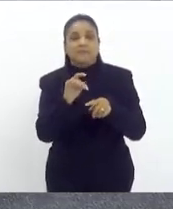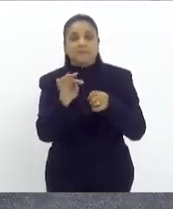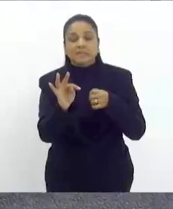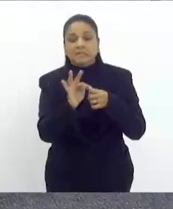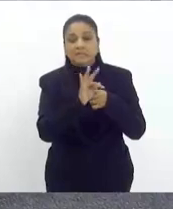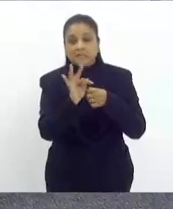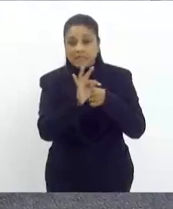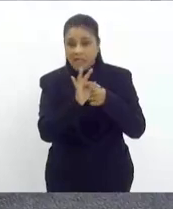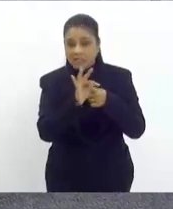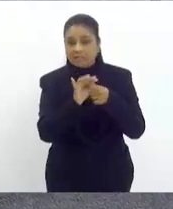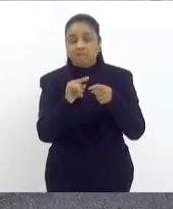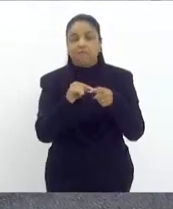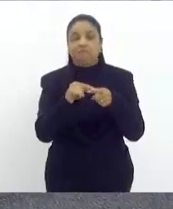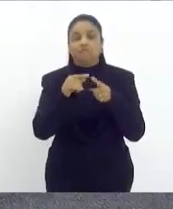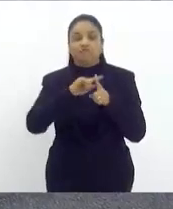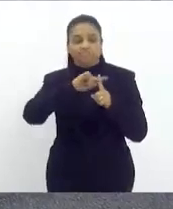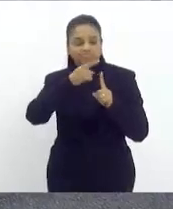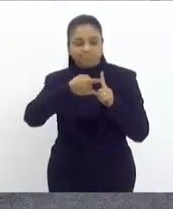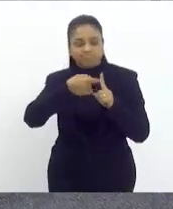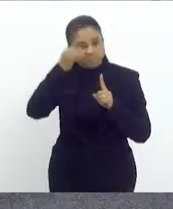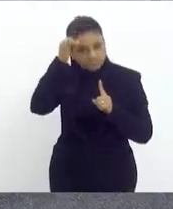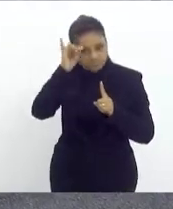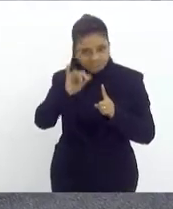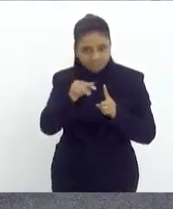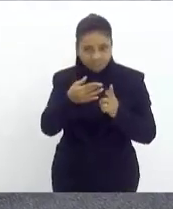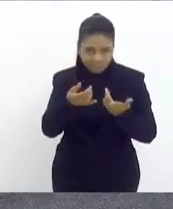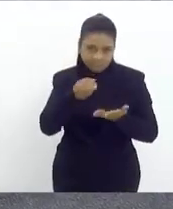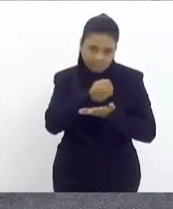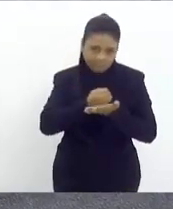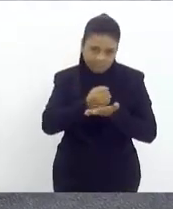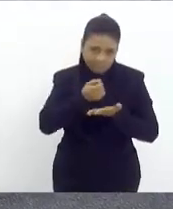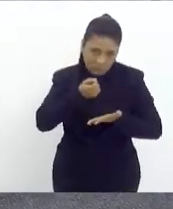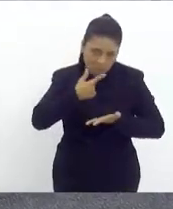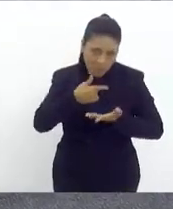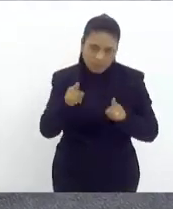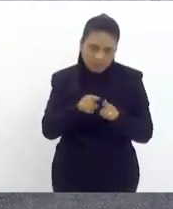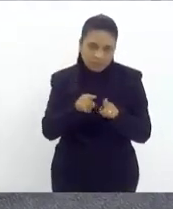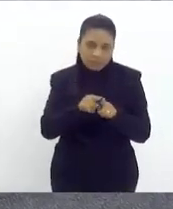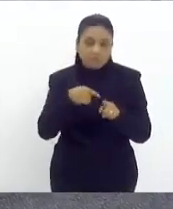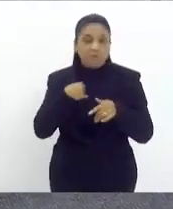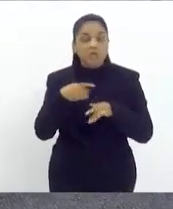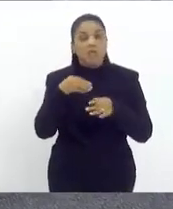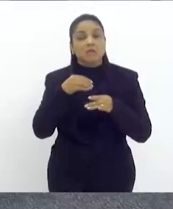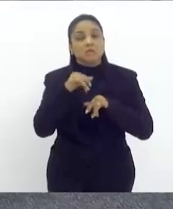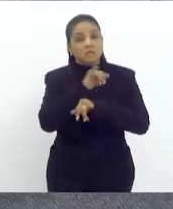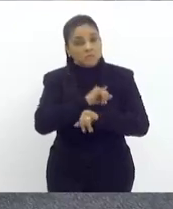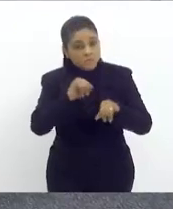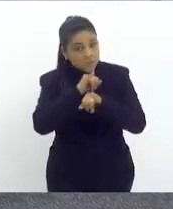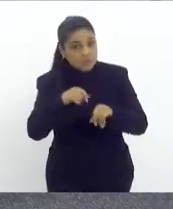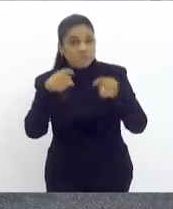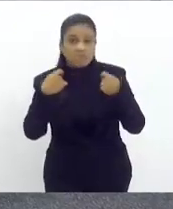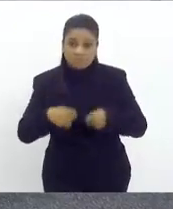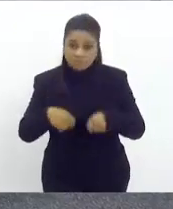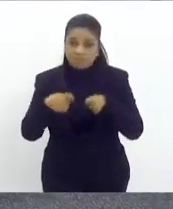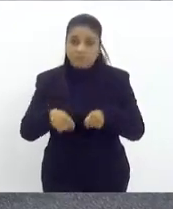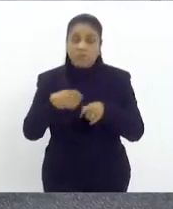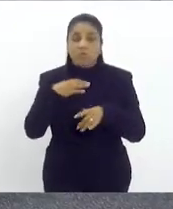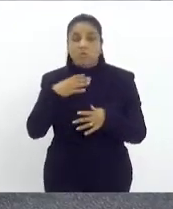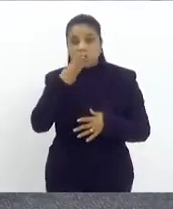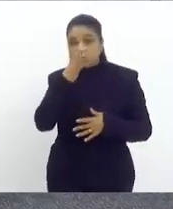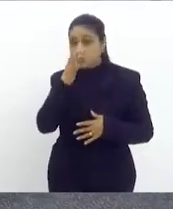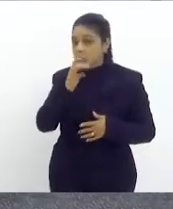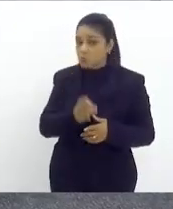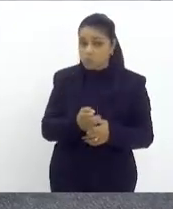saúdo vossa intervenção, que não só dispõe sobre a importância da informação, como faz uma denúncia